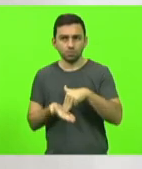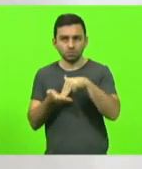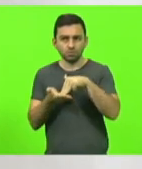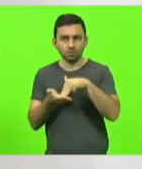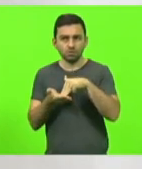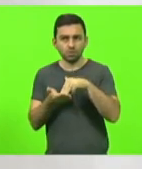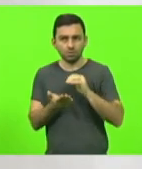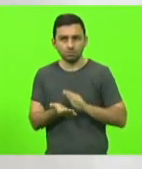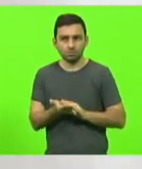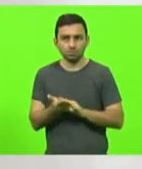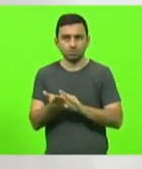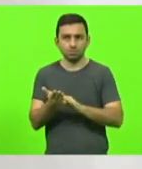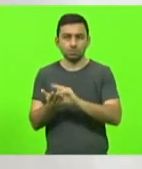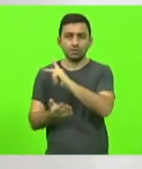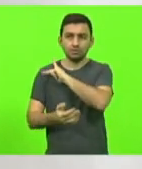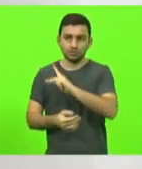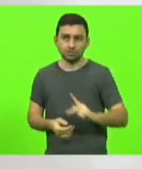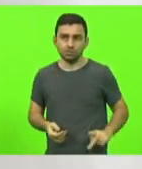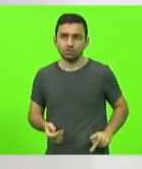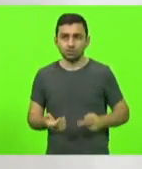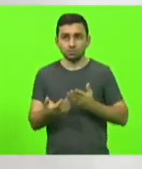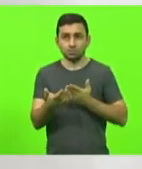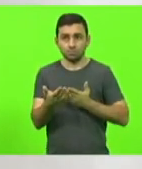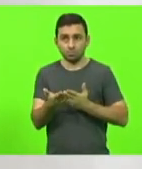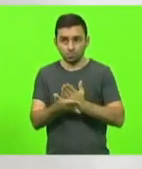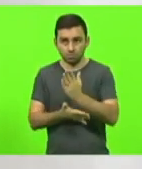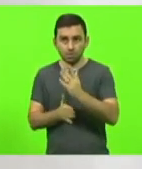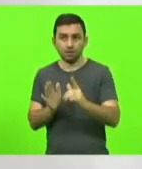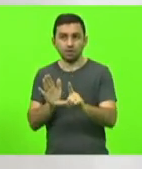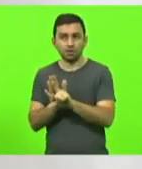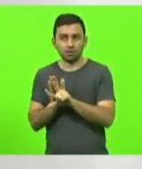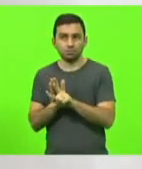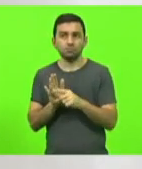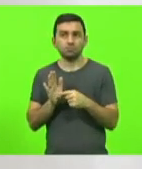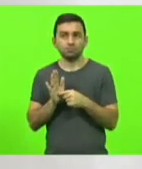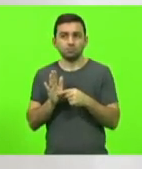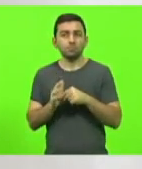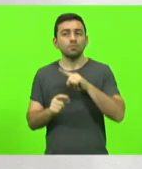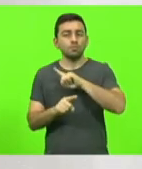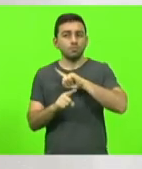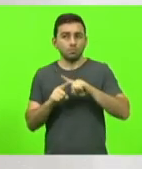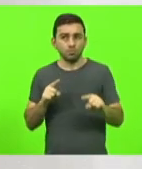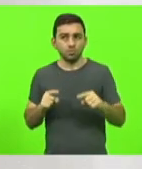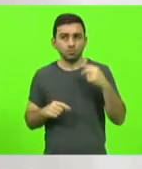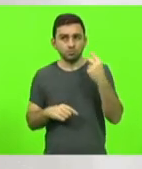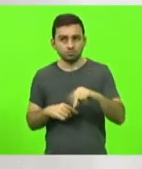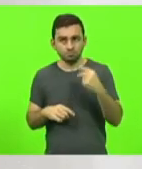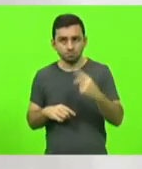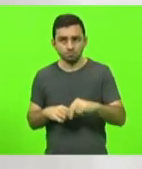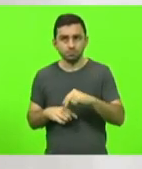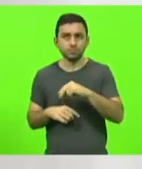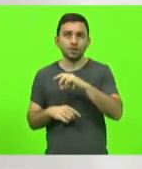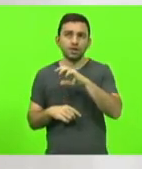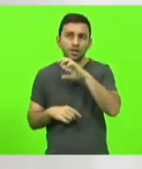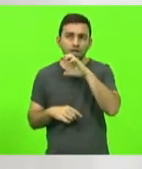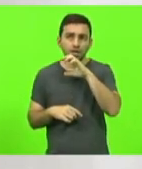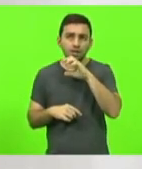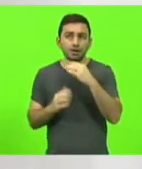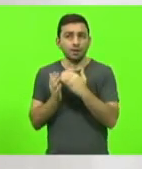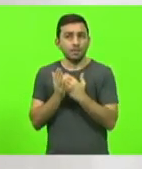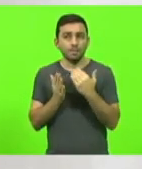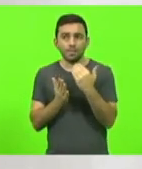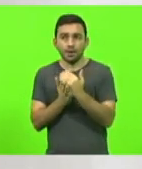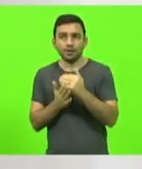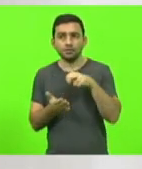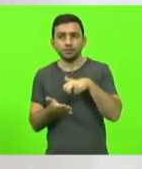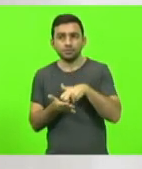aplauso ao presidente Bolsonaro por ter aprovado, sancionado essa lei aqui que proíbe os maltratos, aumenta a pena contra